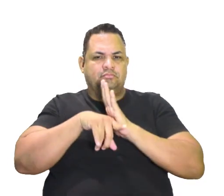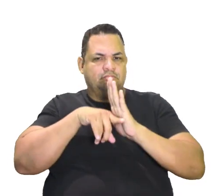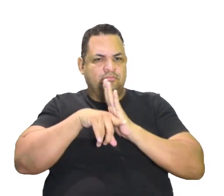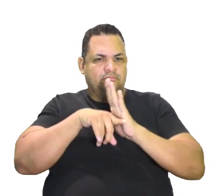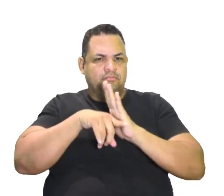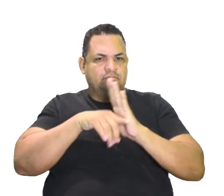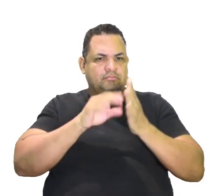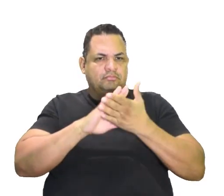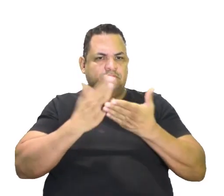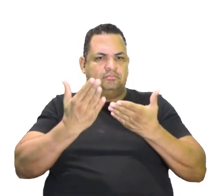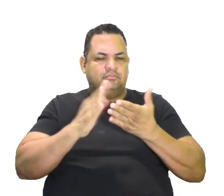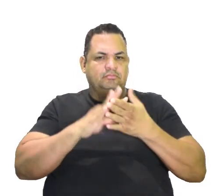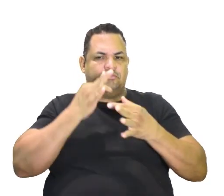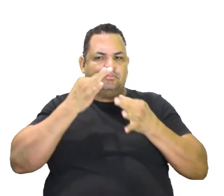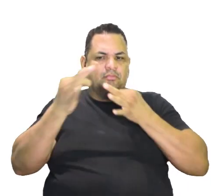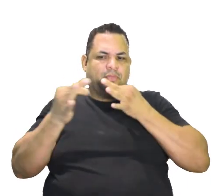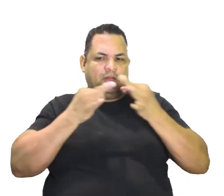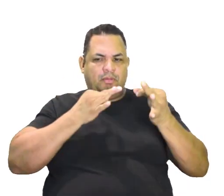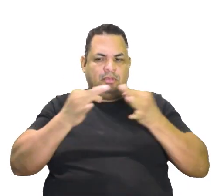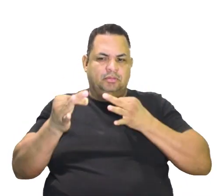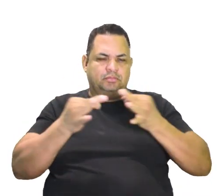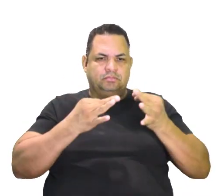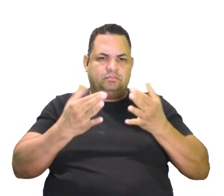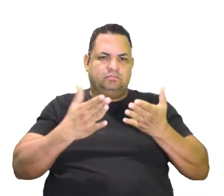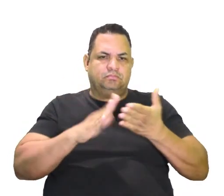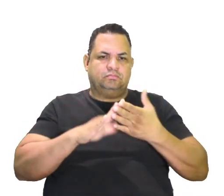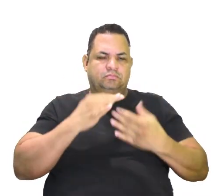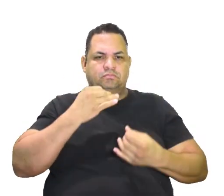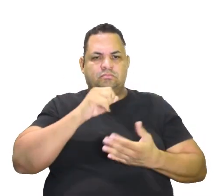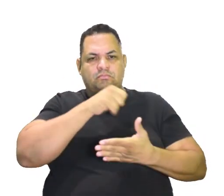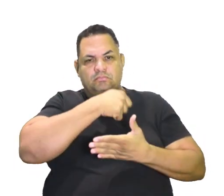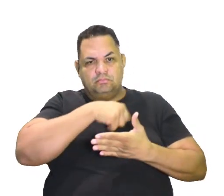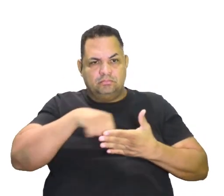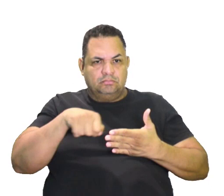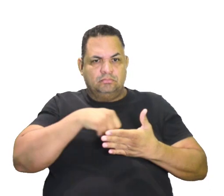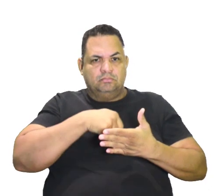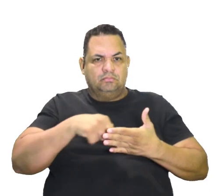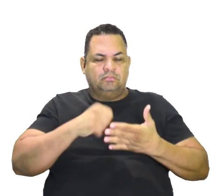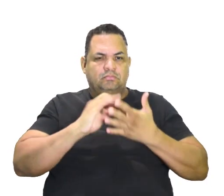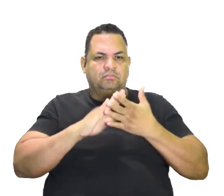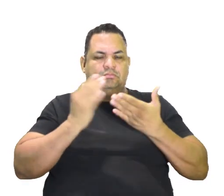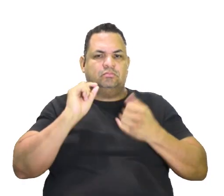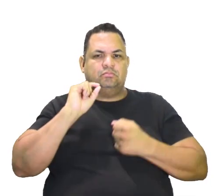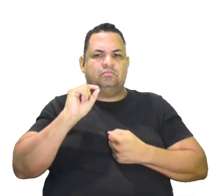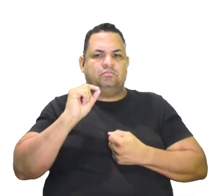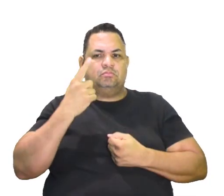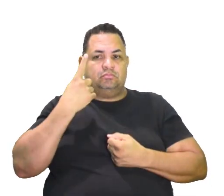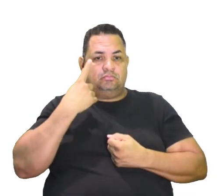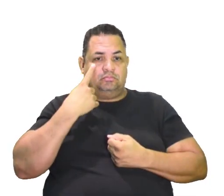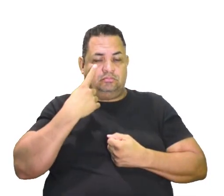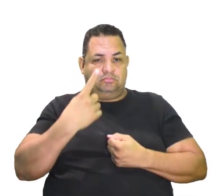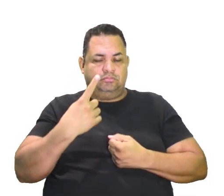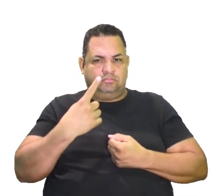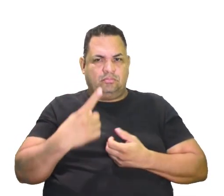e vai dar a sua opinião, né? Vai colocar o que você